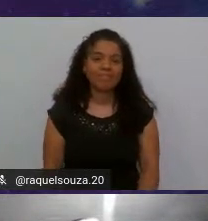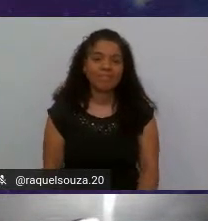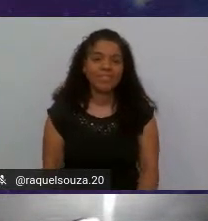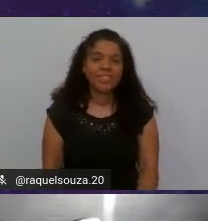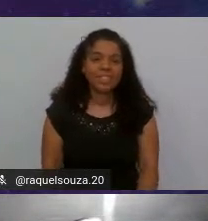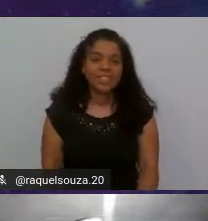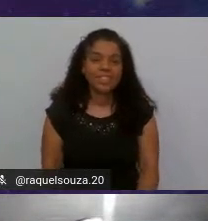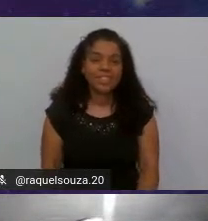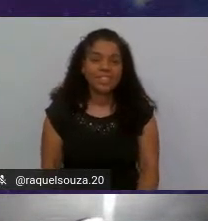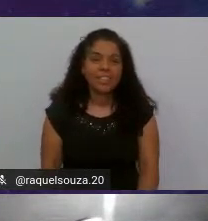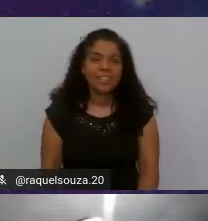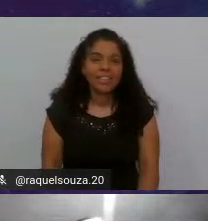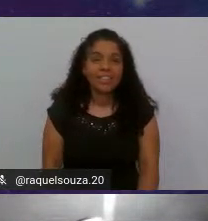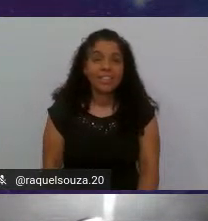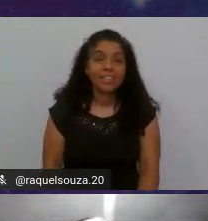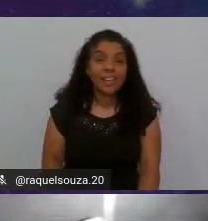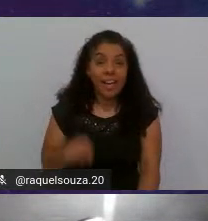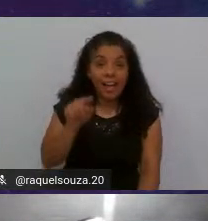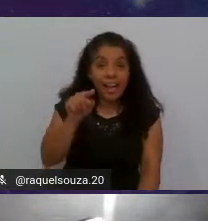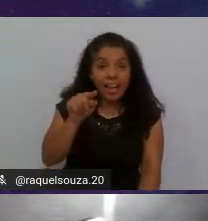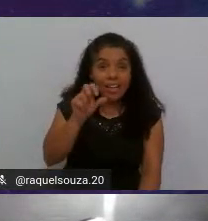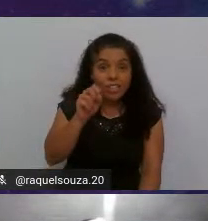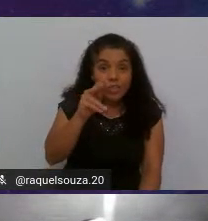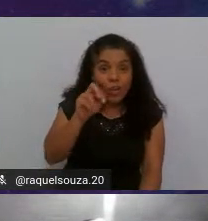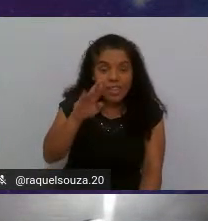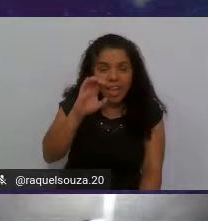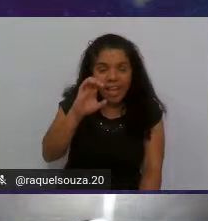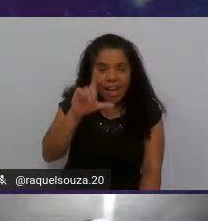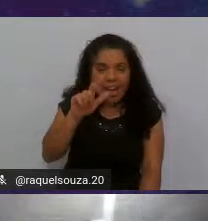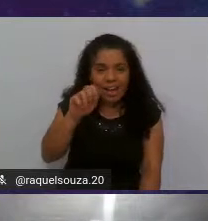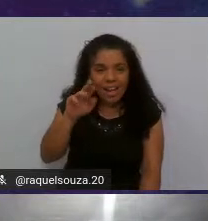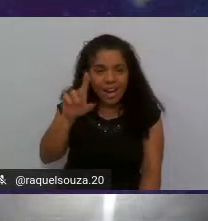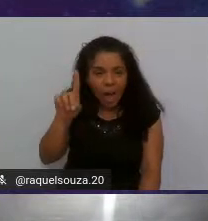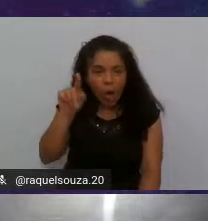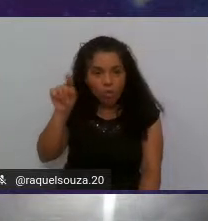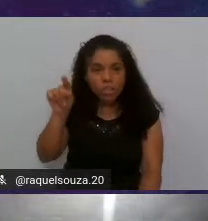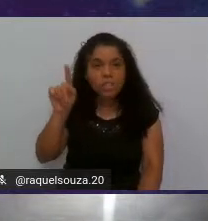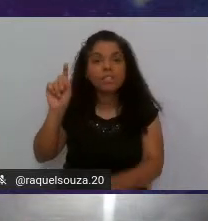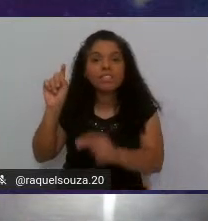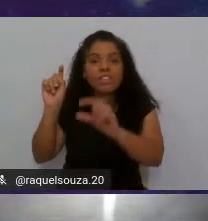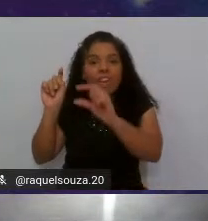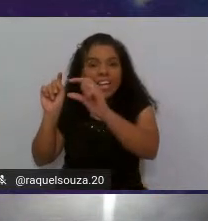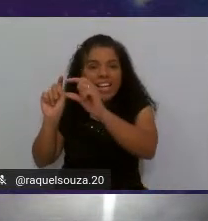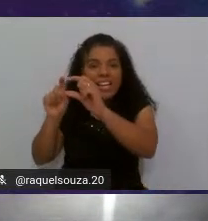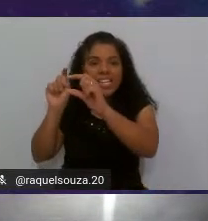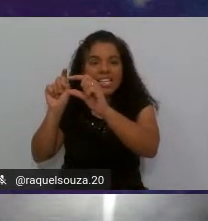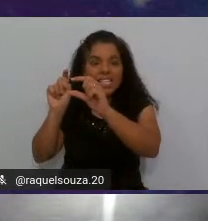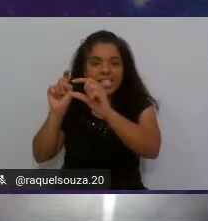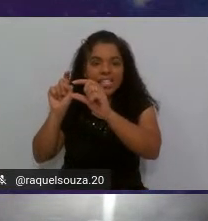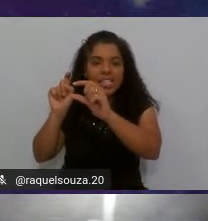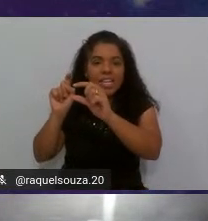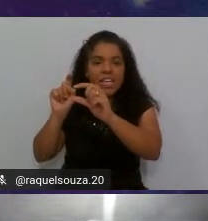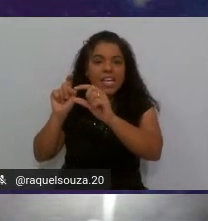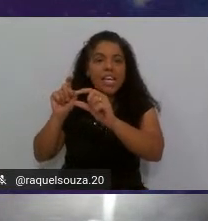e aí lá no Sonar Cloud você vai clicar em my projects